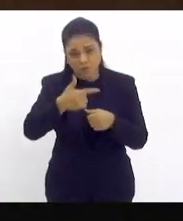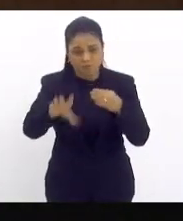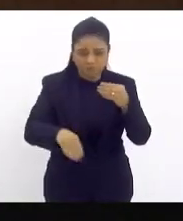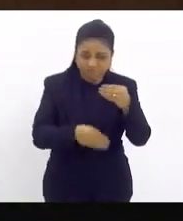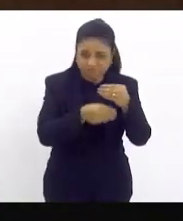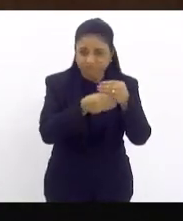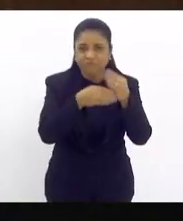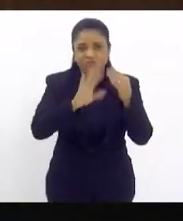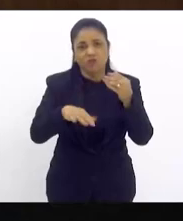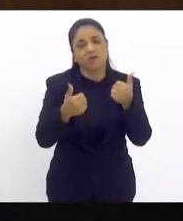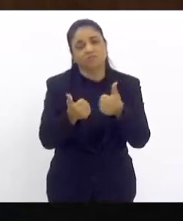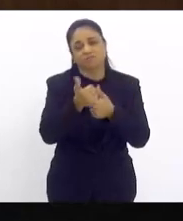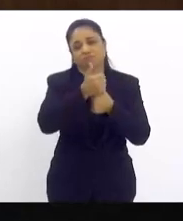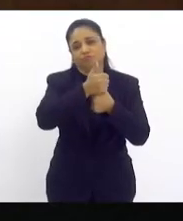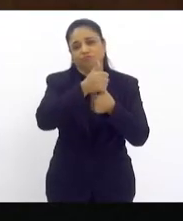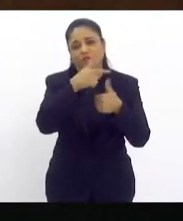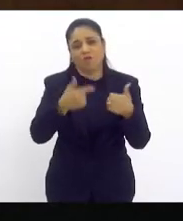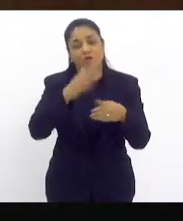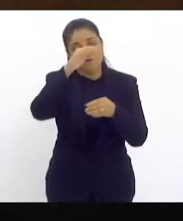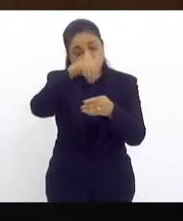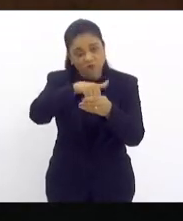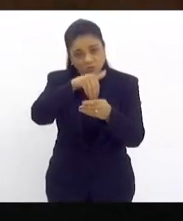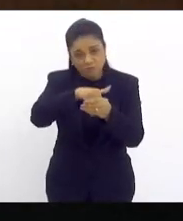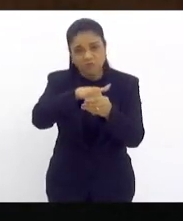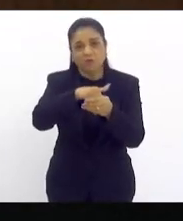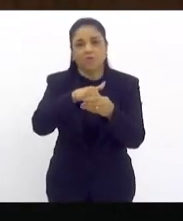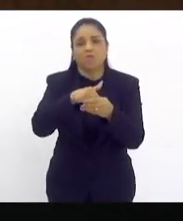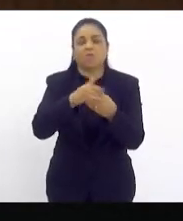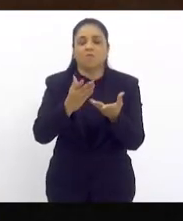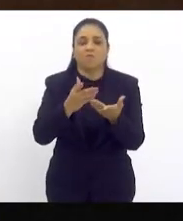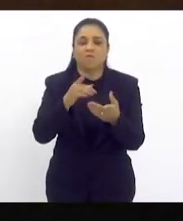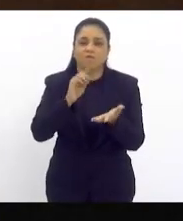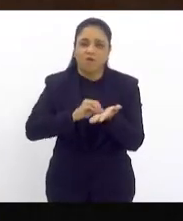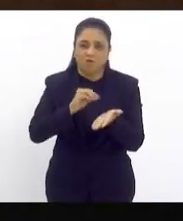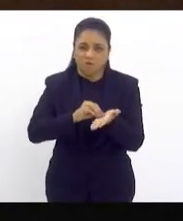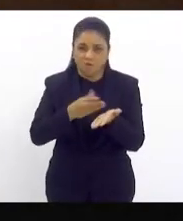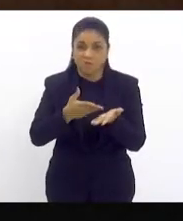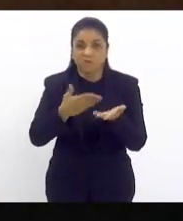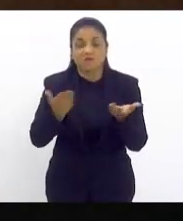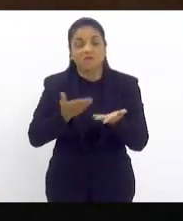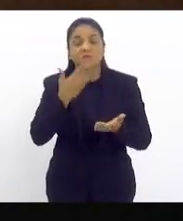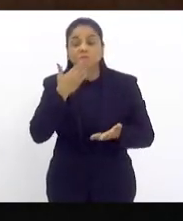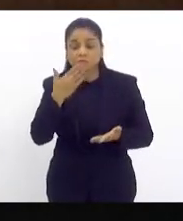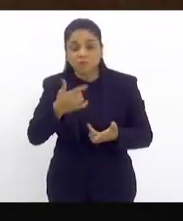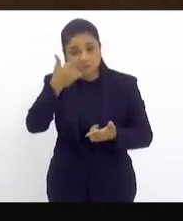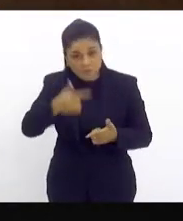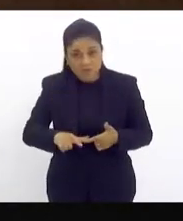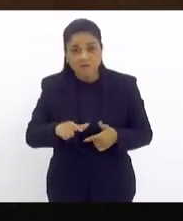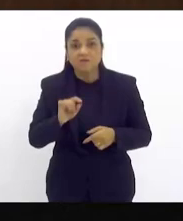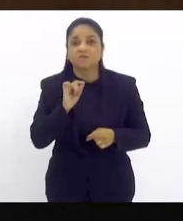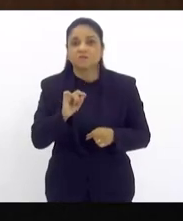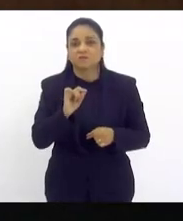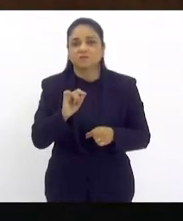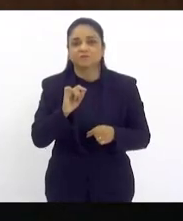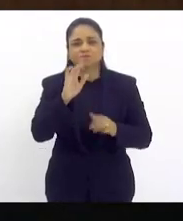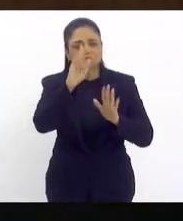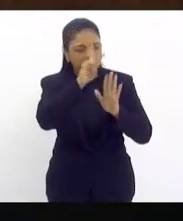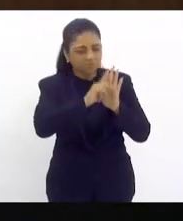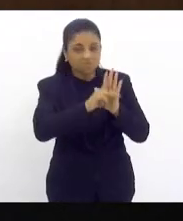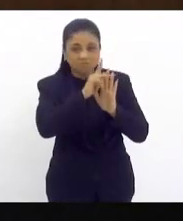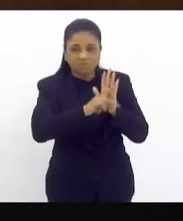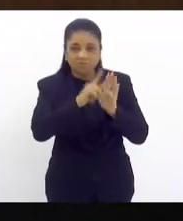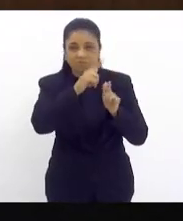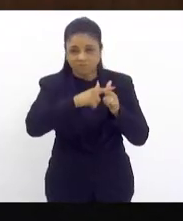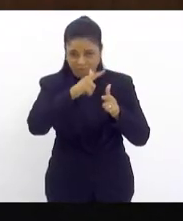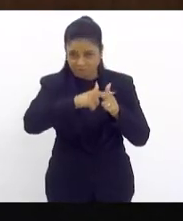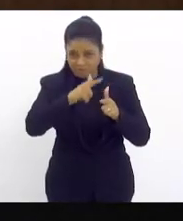substitutivo, falta apenas a votação do redação vencido. E uma outra coisa que eu queria solicitar de vossa excelência, o senhor sabe do problema que está causando